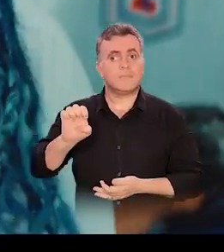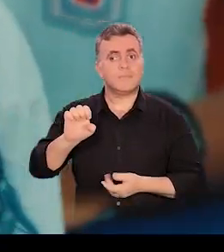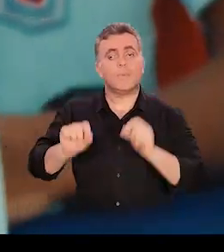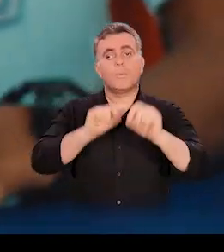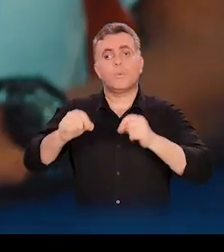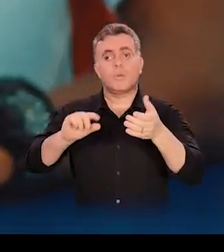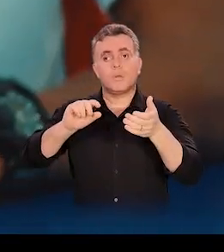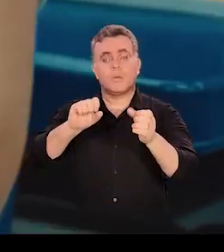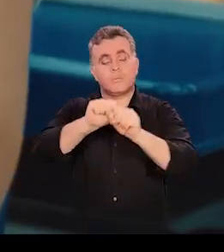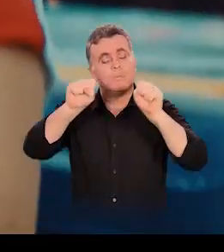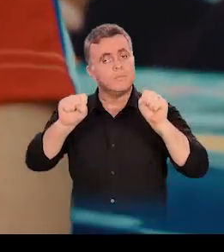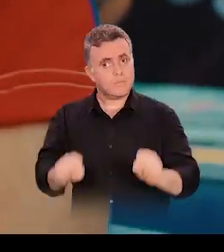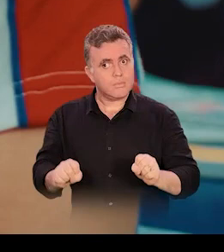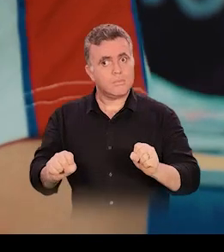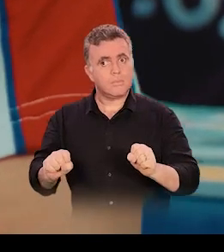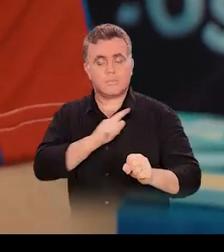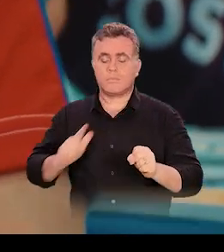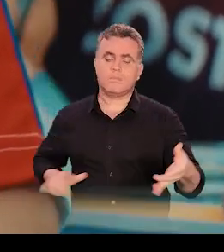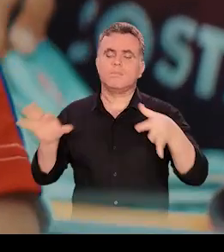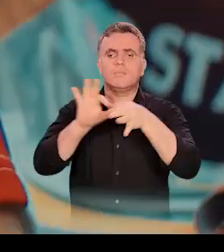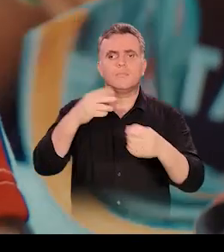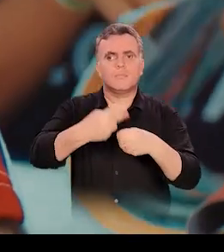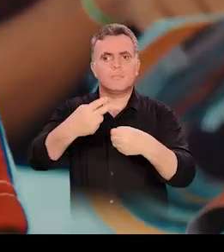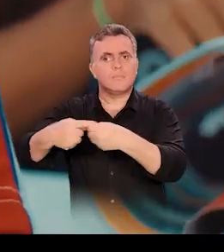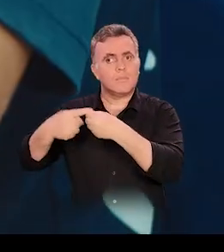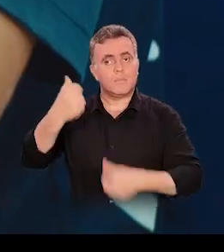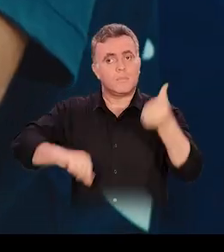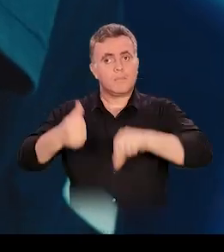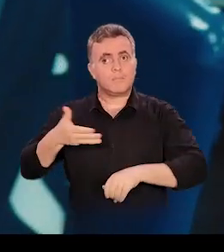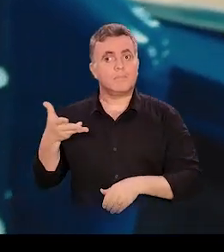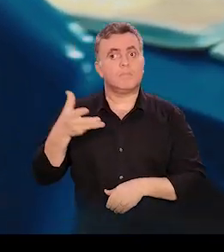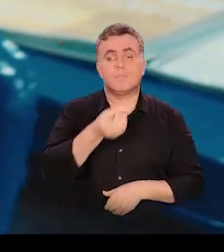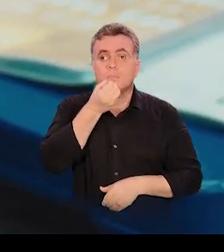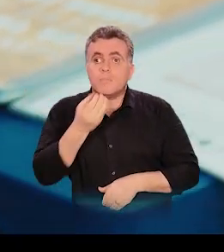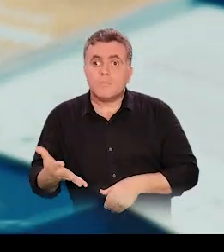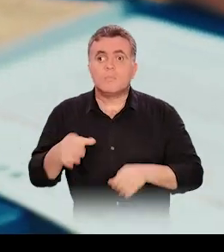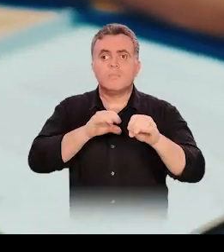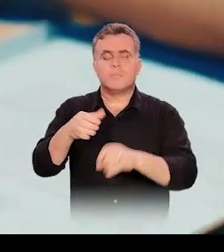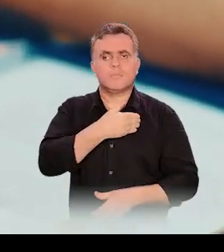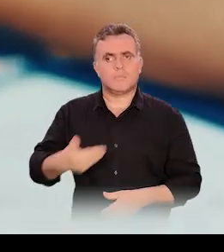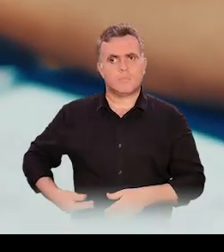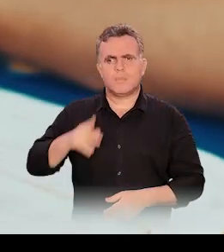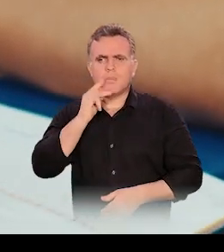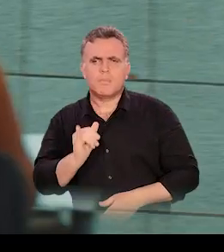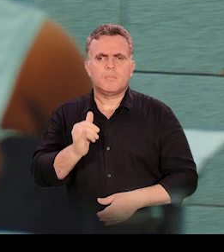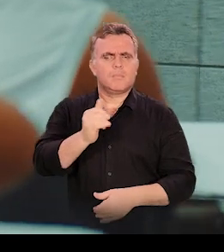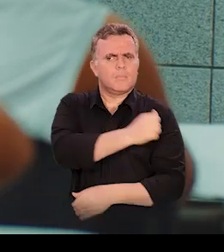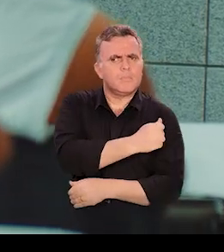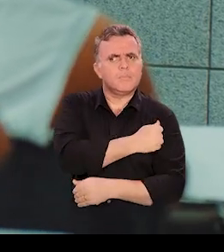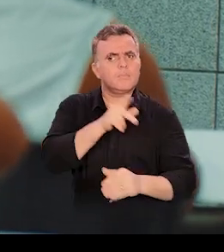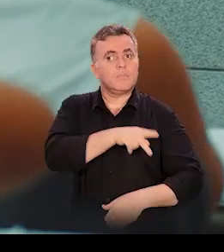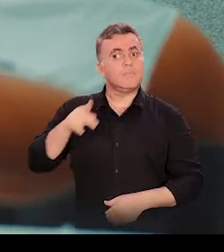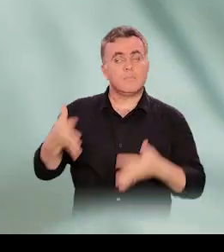Saese é o sistema que o governo do estado, em parceria com os municípios, desenvolveu para avaliar e transformar a educação da rede pública de ensino. Pais,